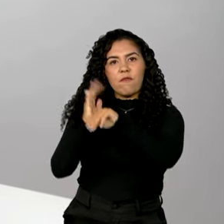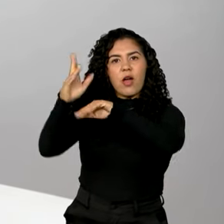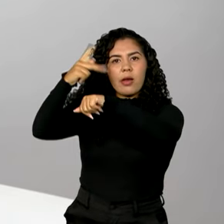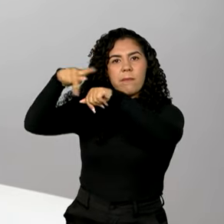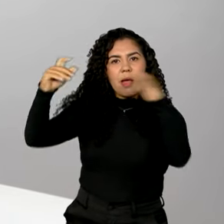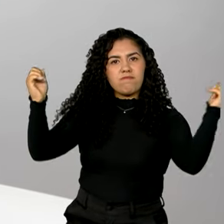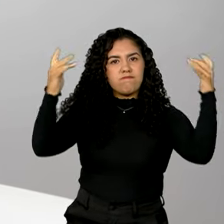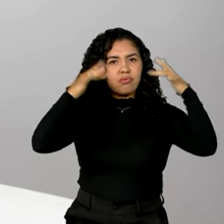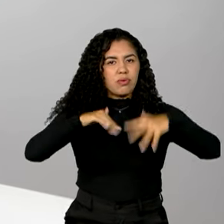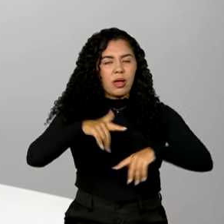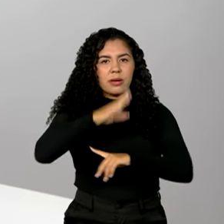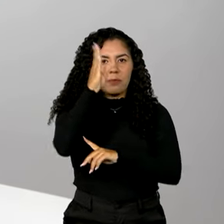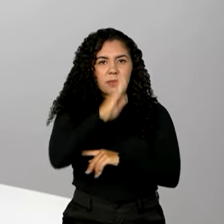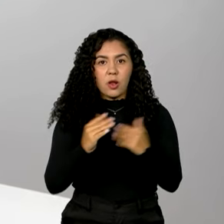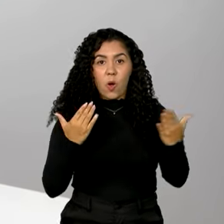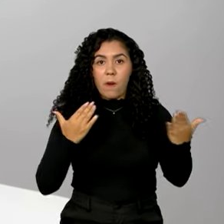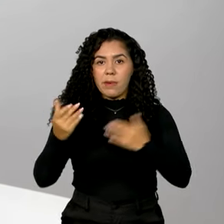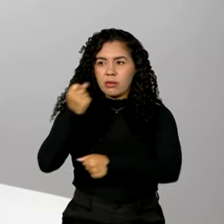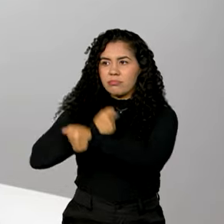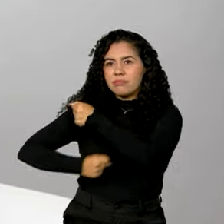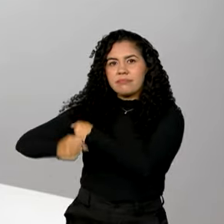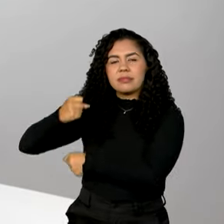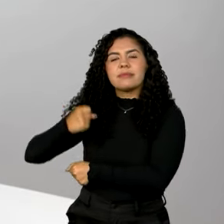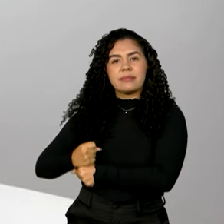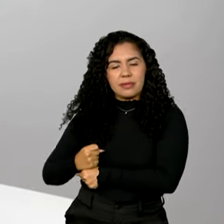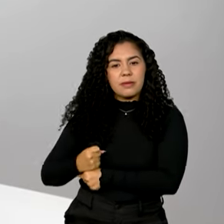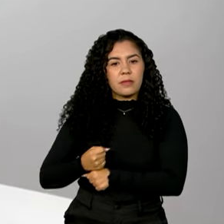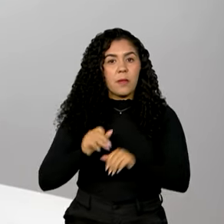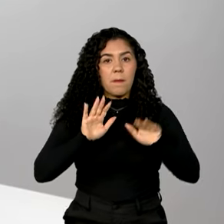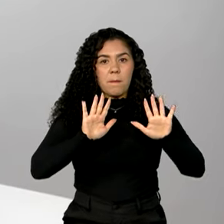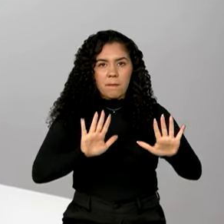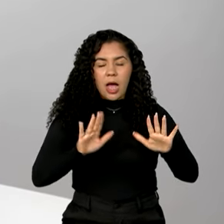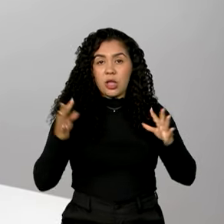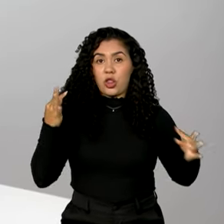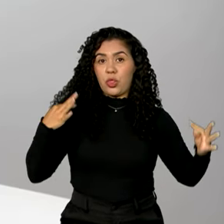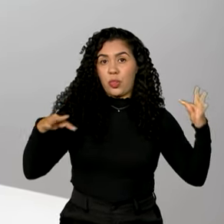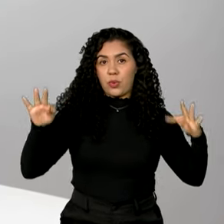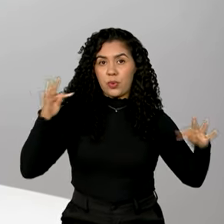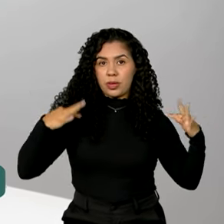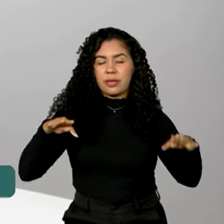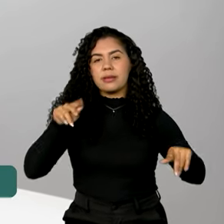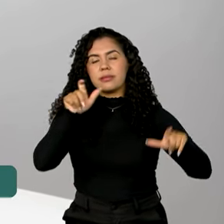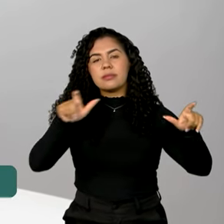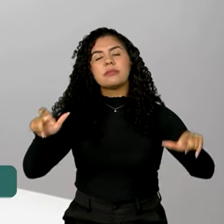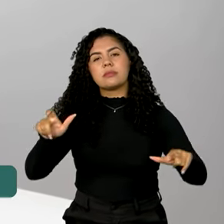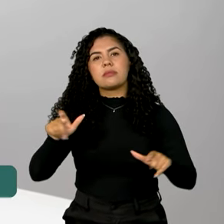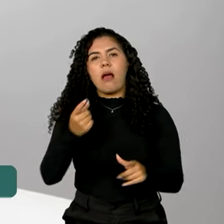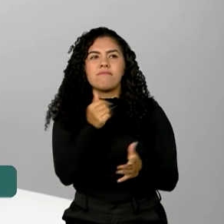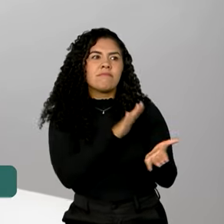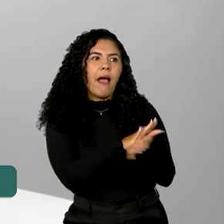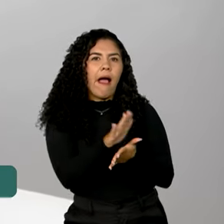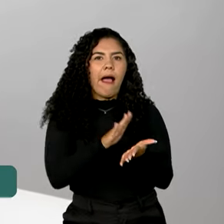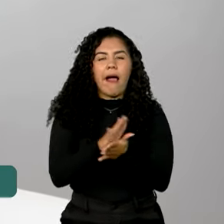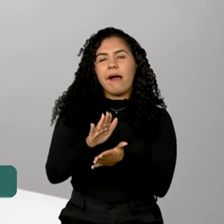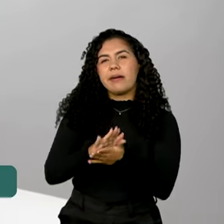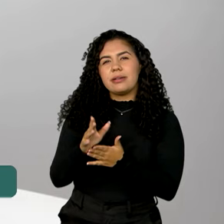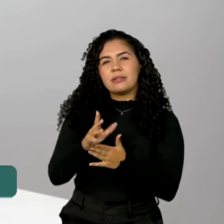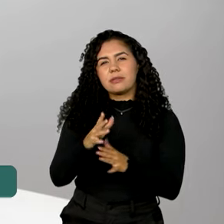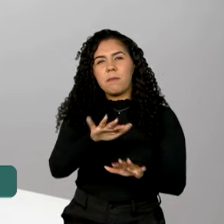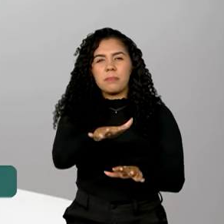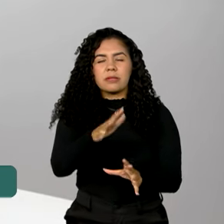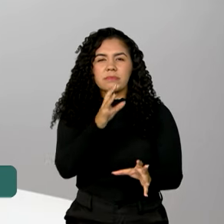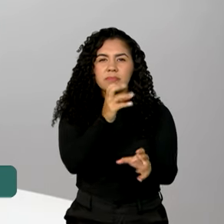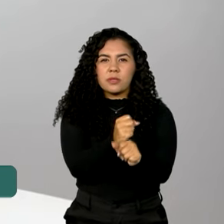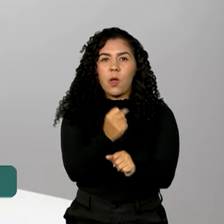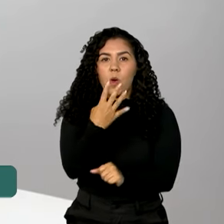11% em relação ao ano passado. Ainda, esses turistas deixaram aqui no Brasil aproximadamente 4